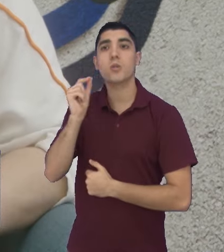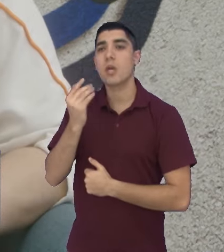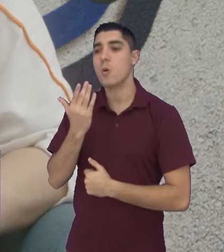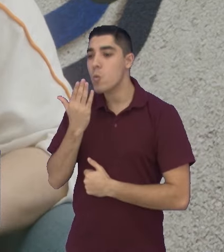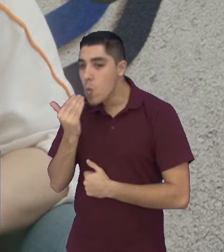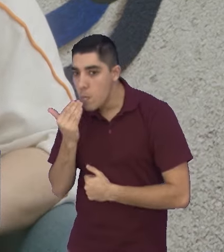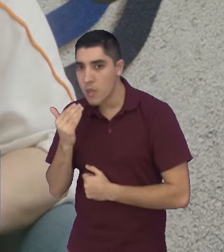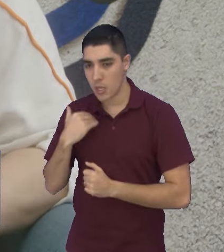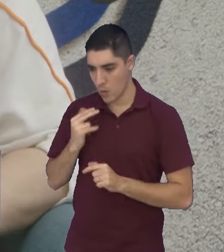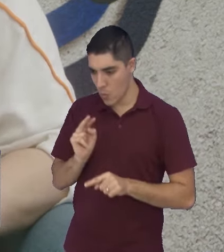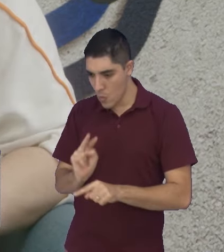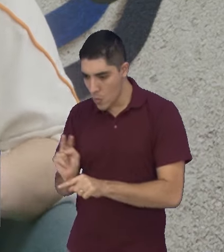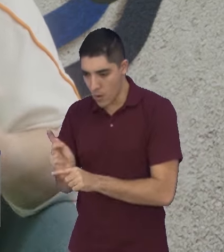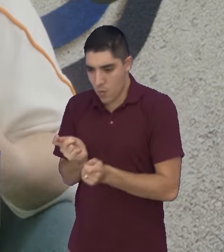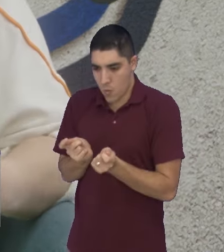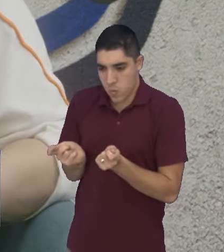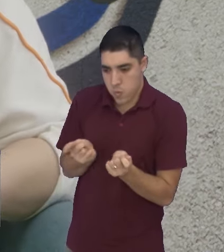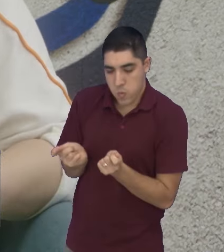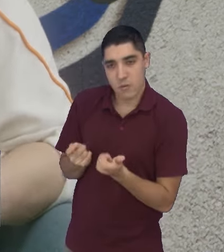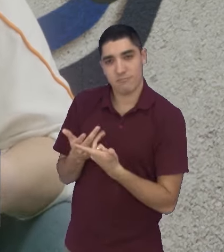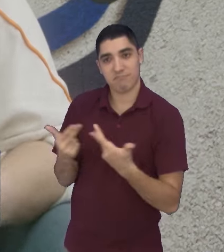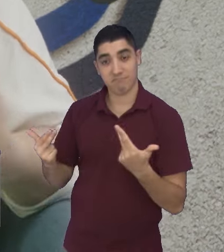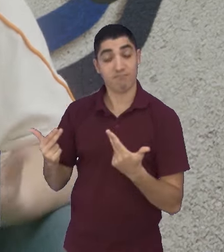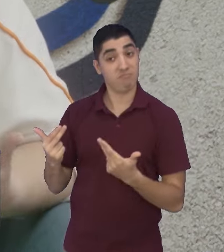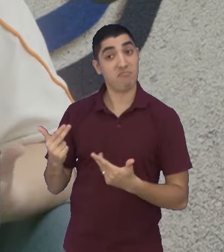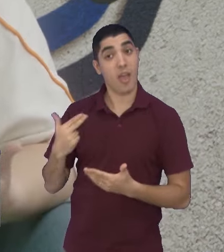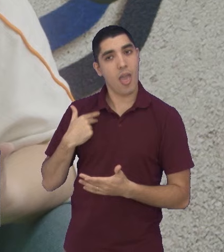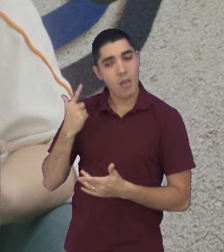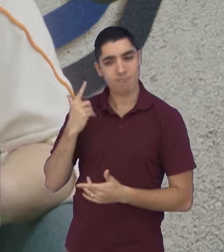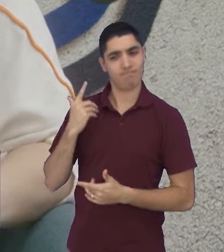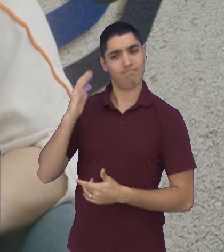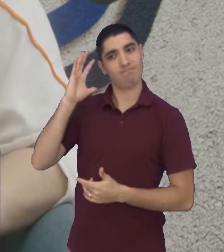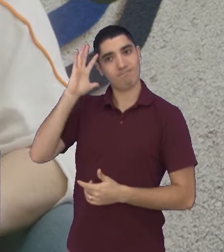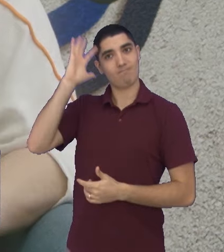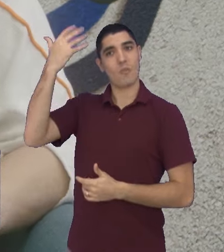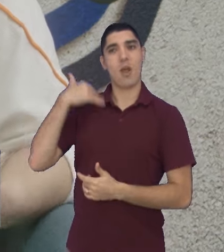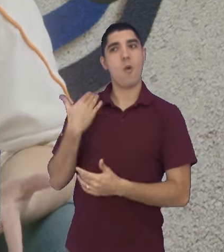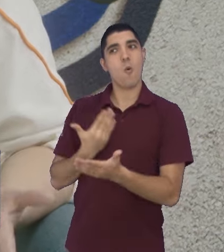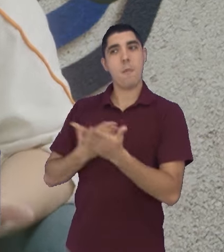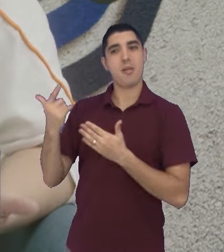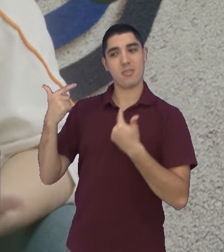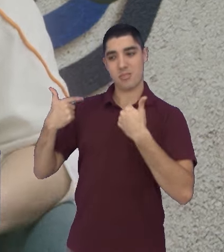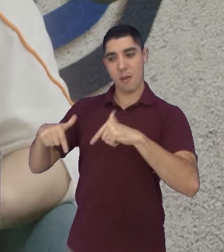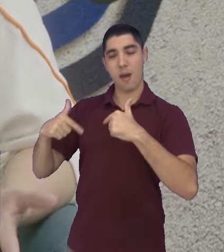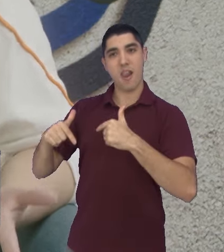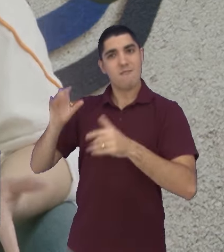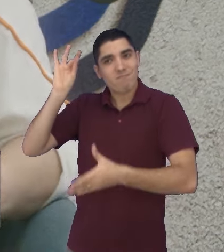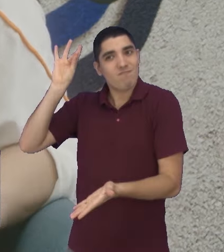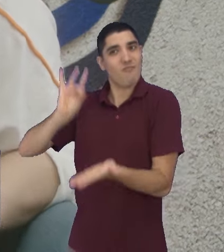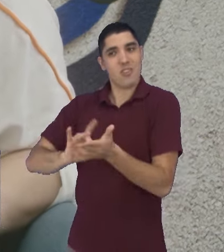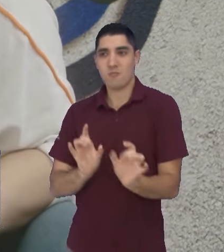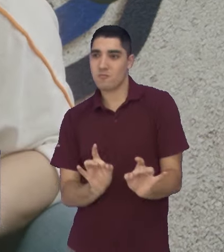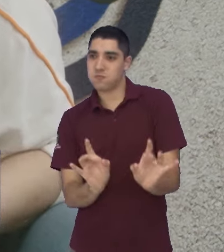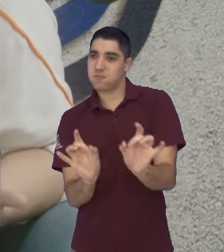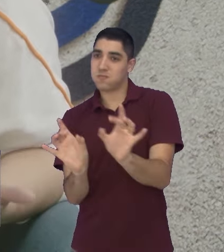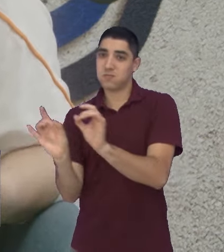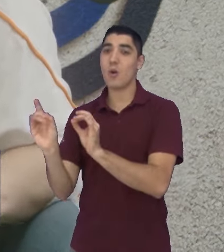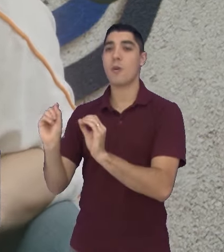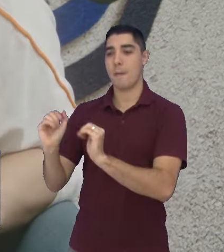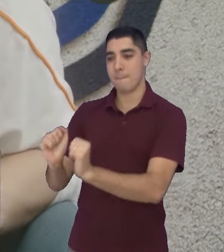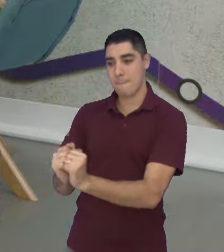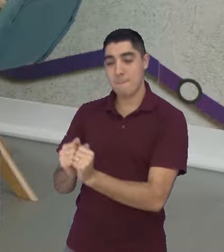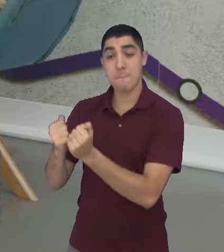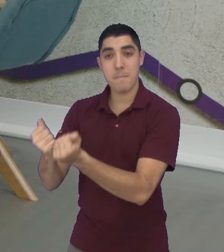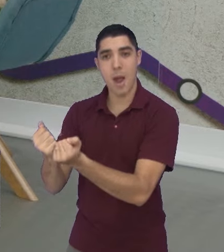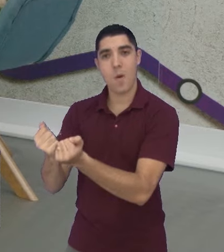atenção à comida e começar a aprender isso, né. E a ter uma profissão de verdade, que hoje é a padeira artesanal.